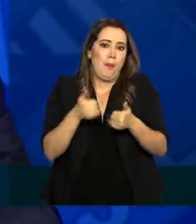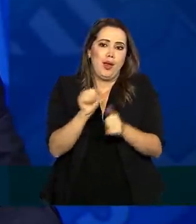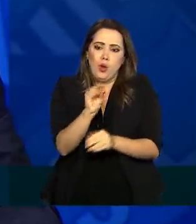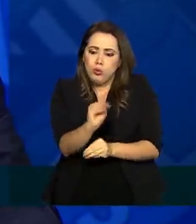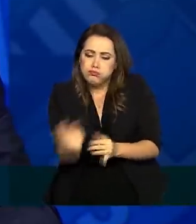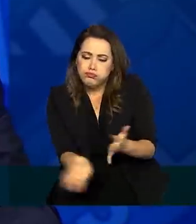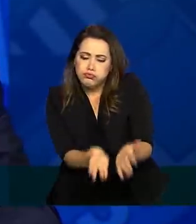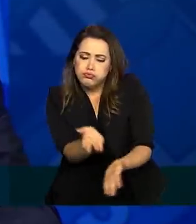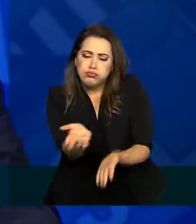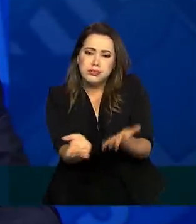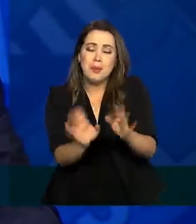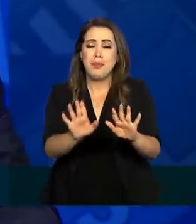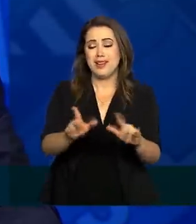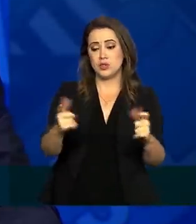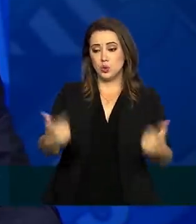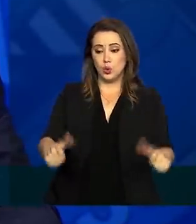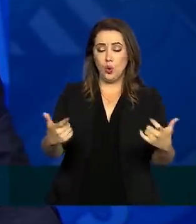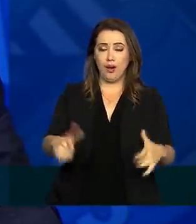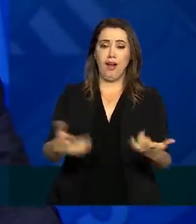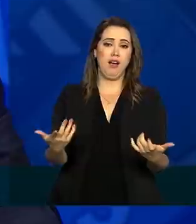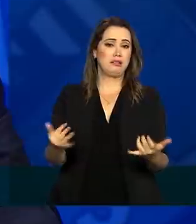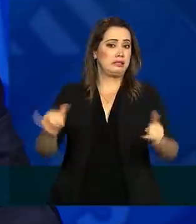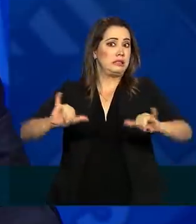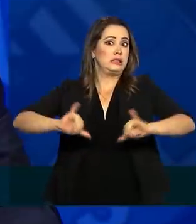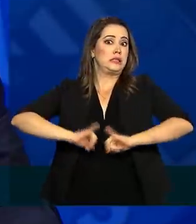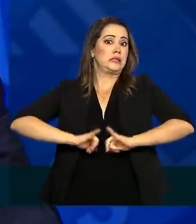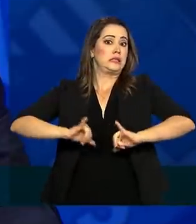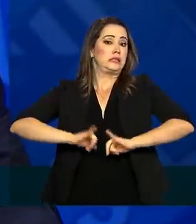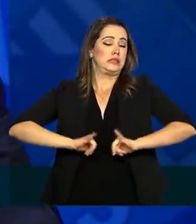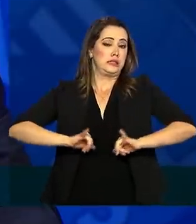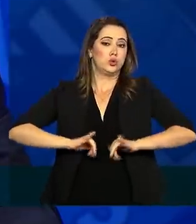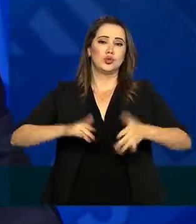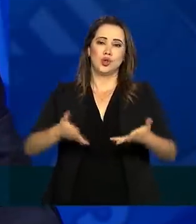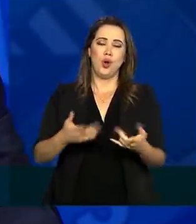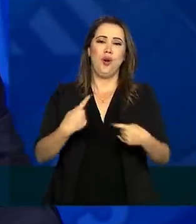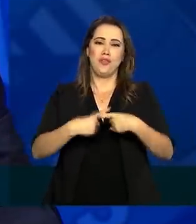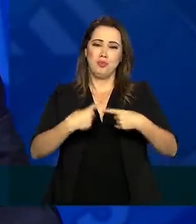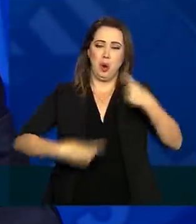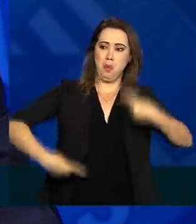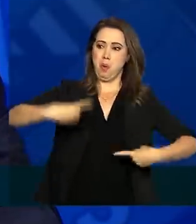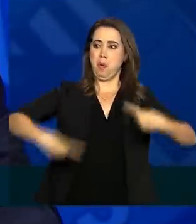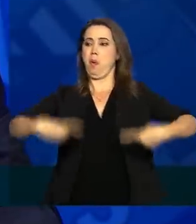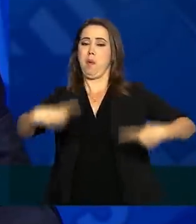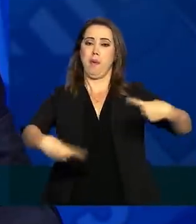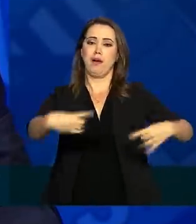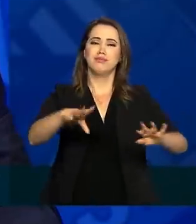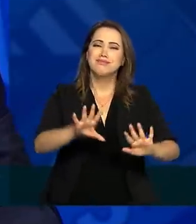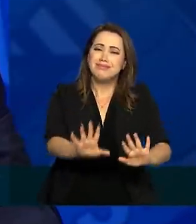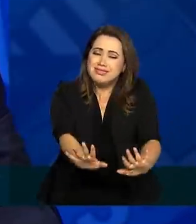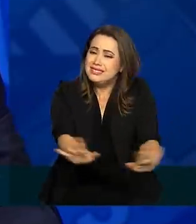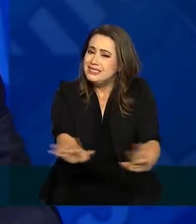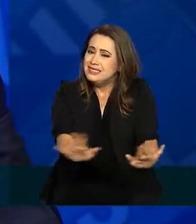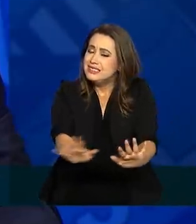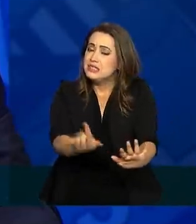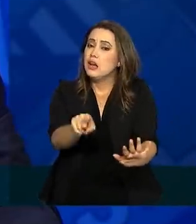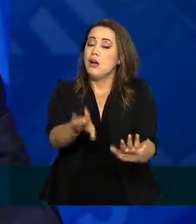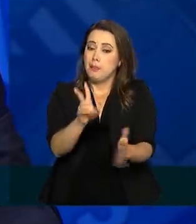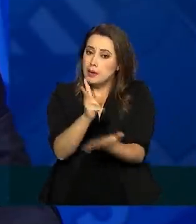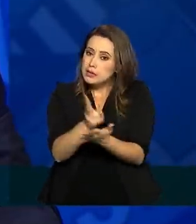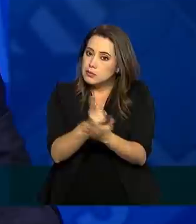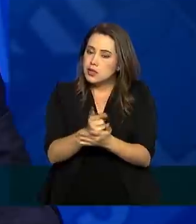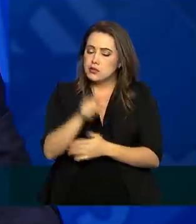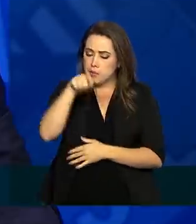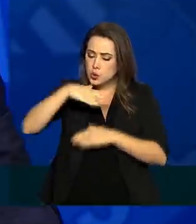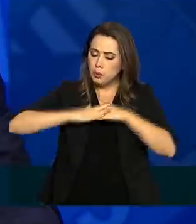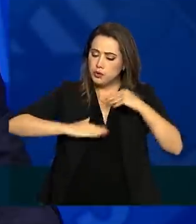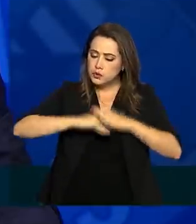um ambiente que sofreu uma certa politização, mas, apesar de tudo, tentando fazer o